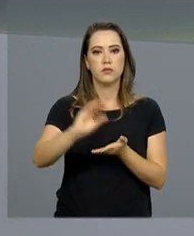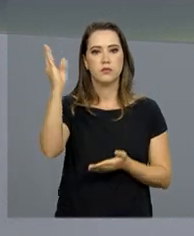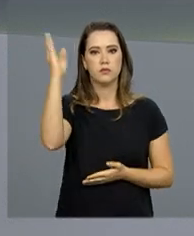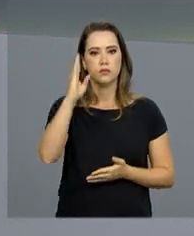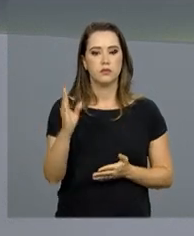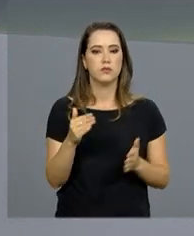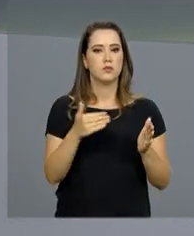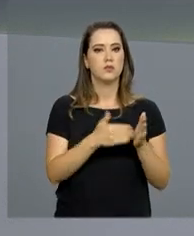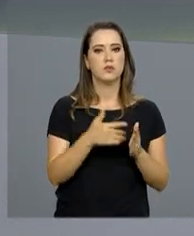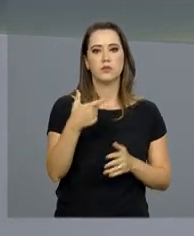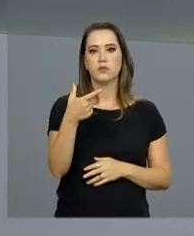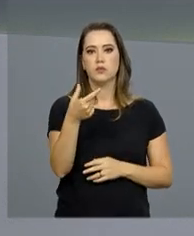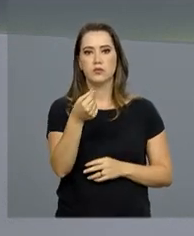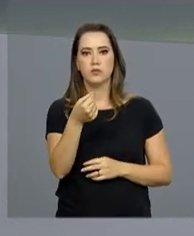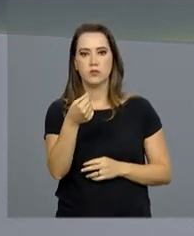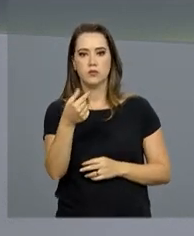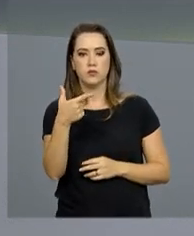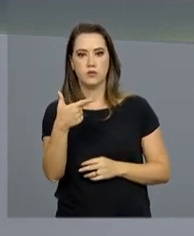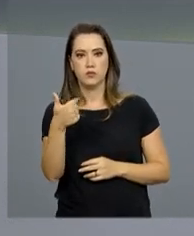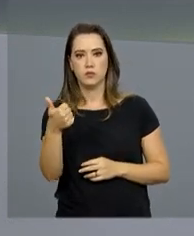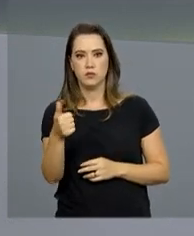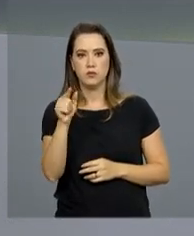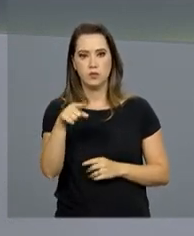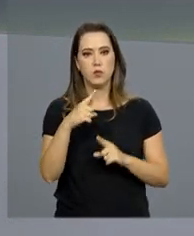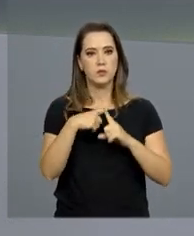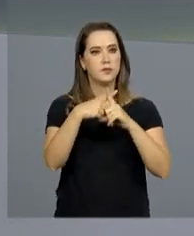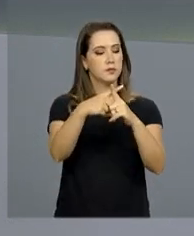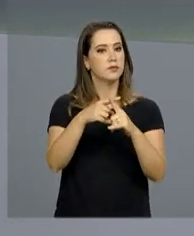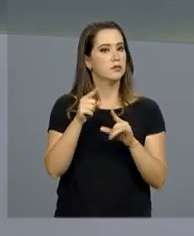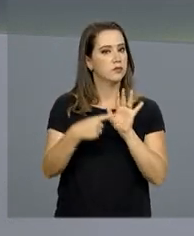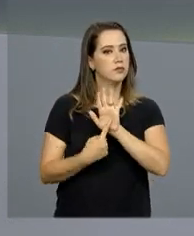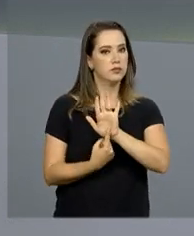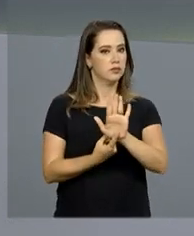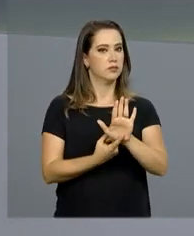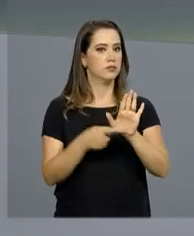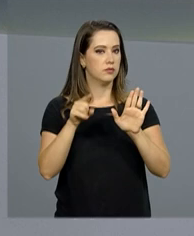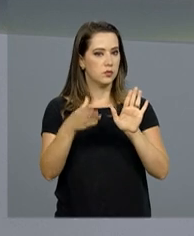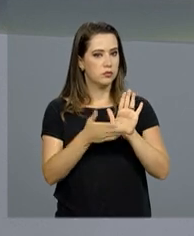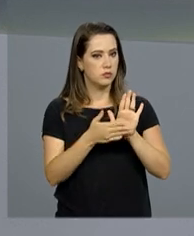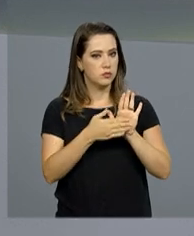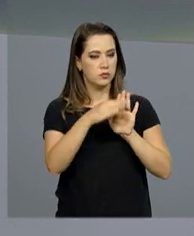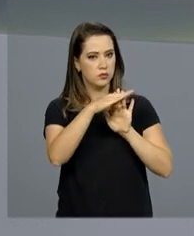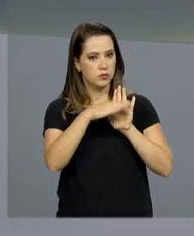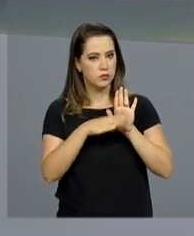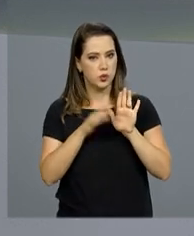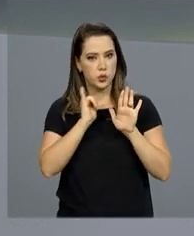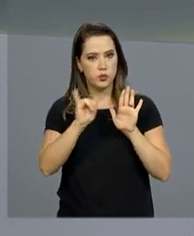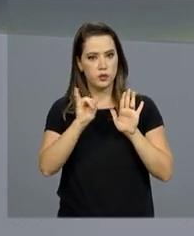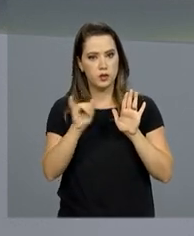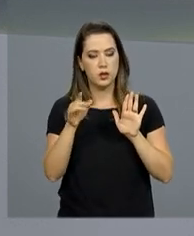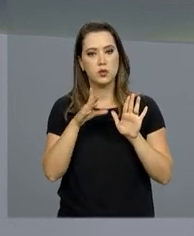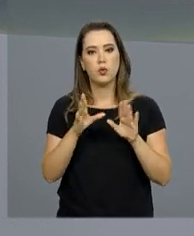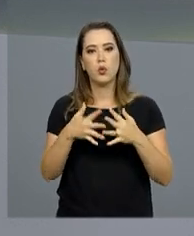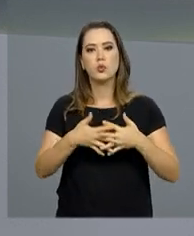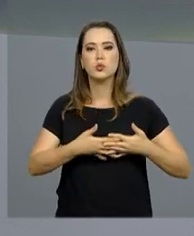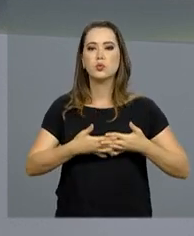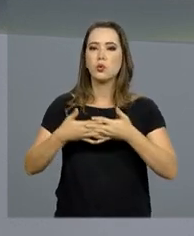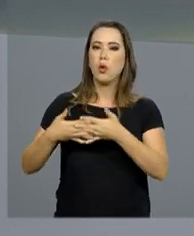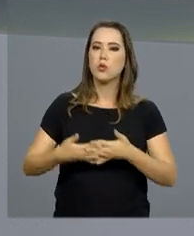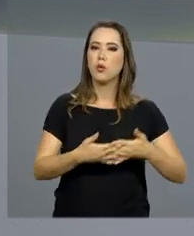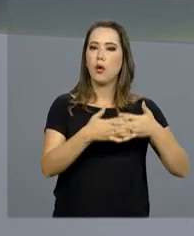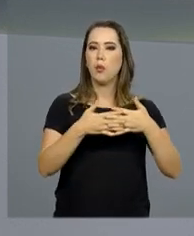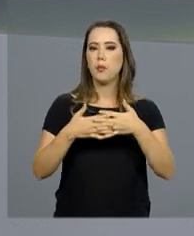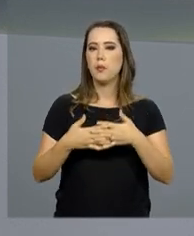investimentos no Brasil até 2021 é positiva. É o que mostra o estudo divulgado hoje nos Estados Unidos pelo